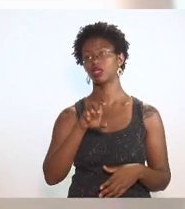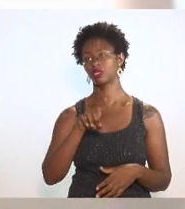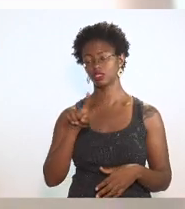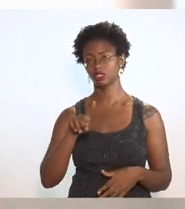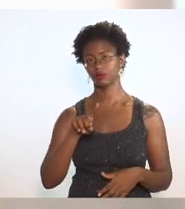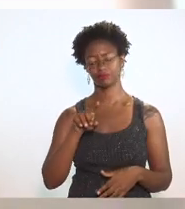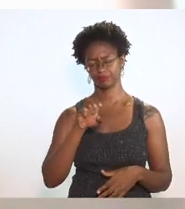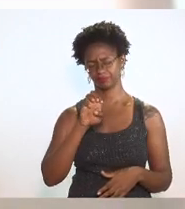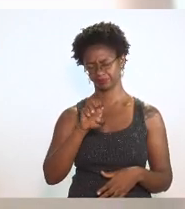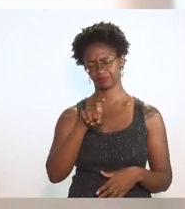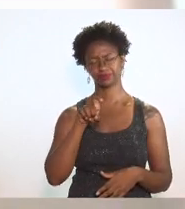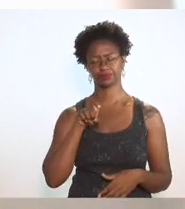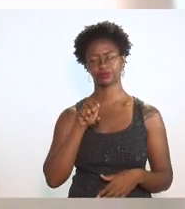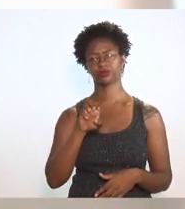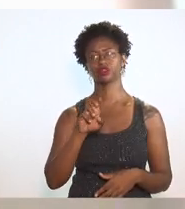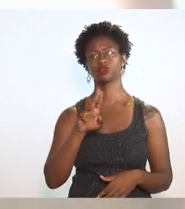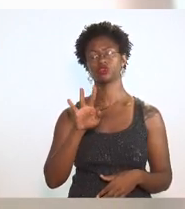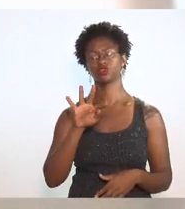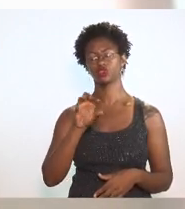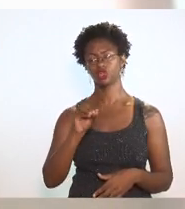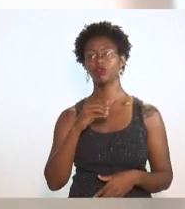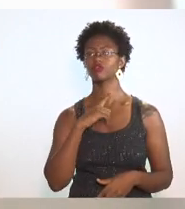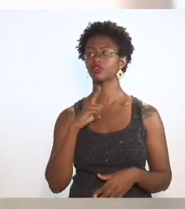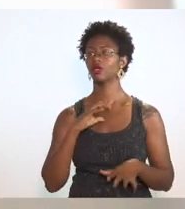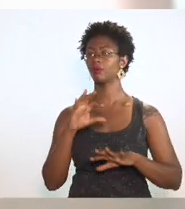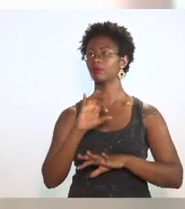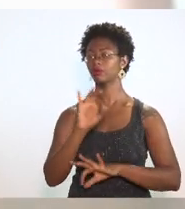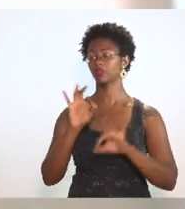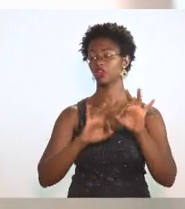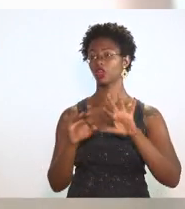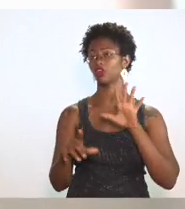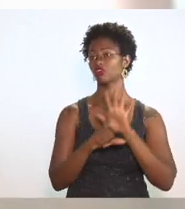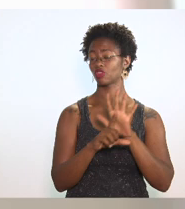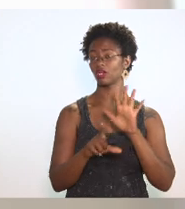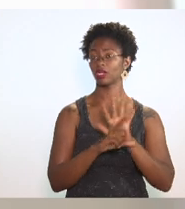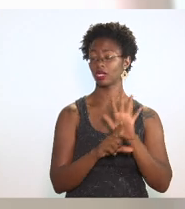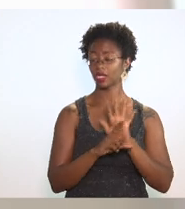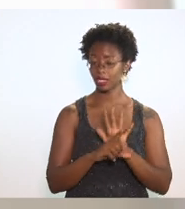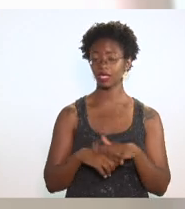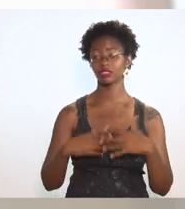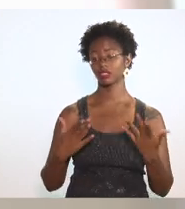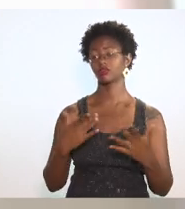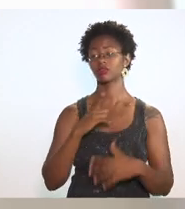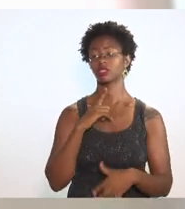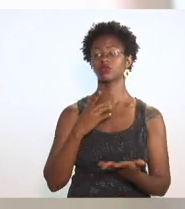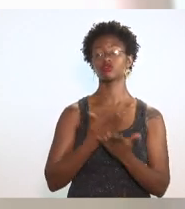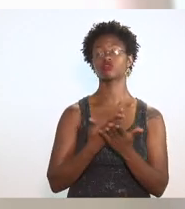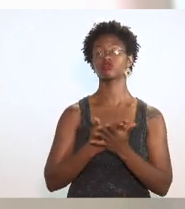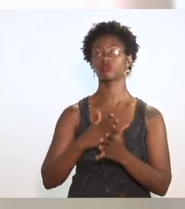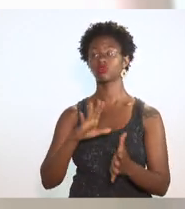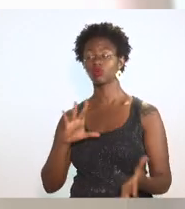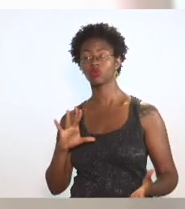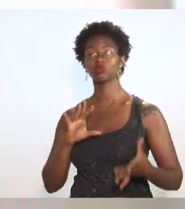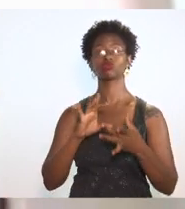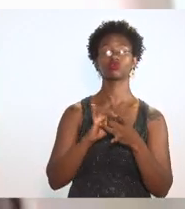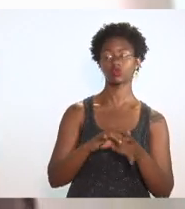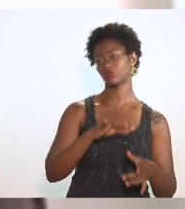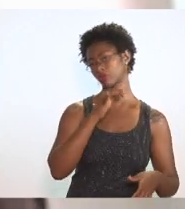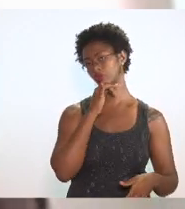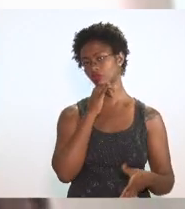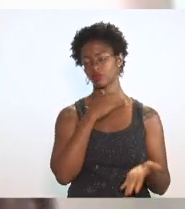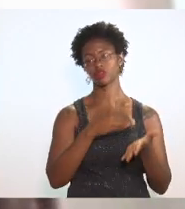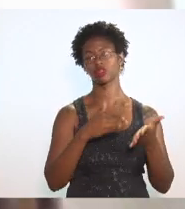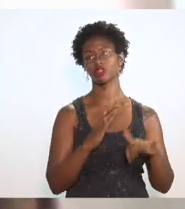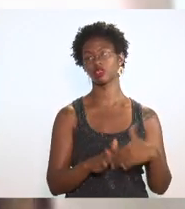de lei, que é uma mensagem que o Poder Executivo apresenta, a gente tem um estudo conjunto, por exemplo, da Secretaria de